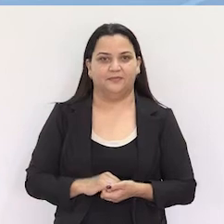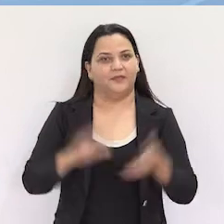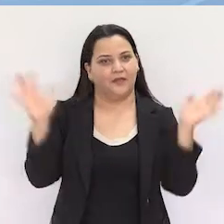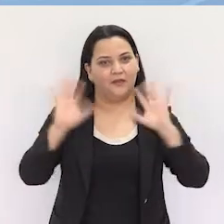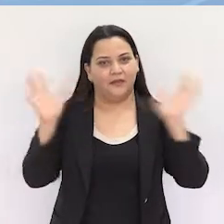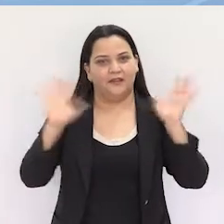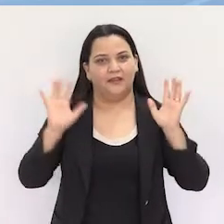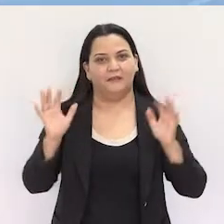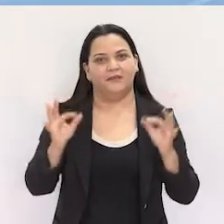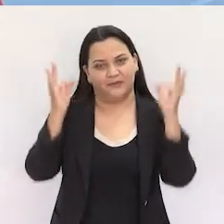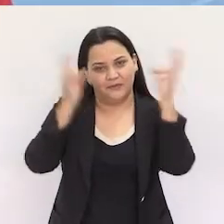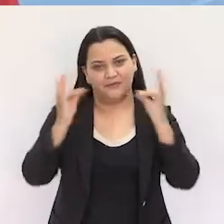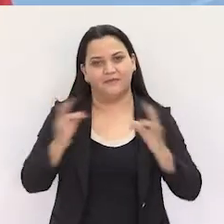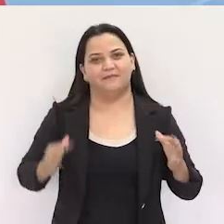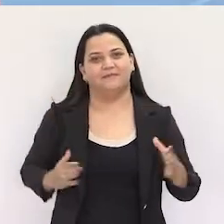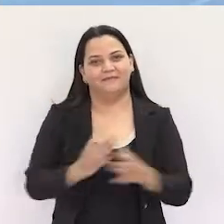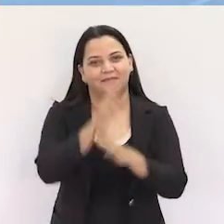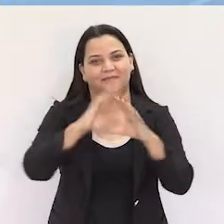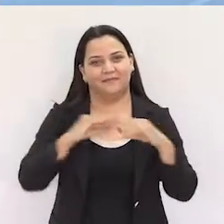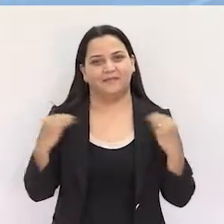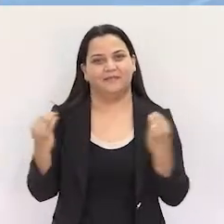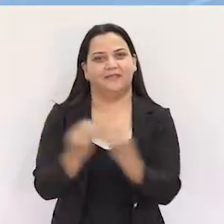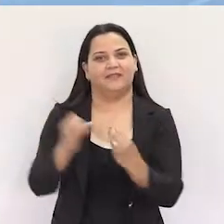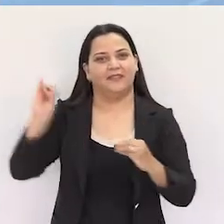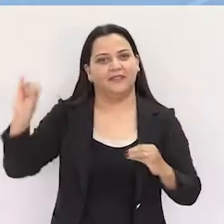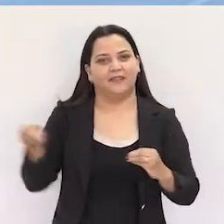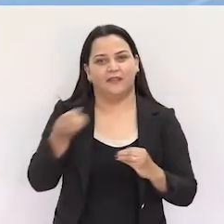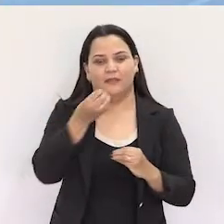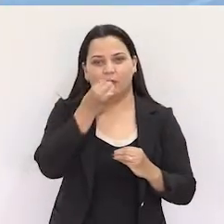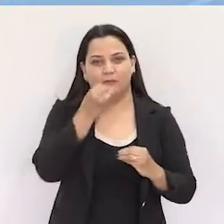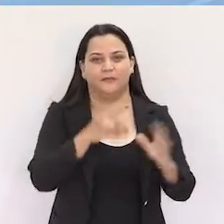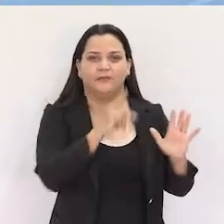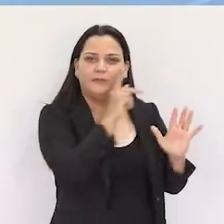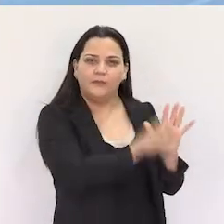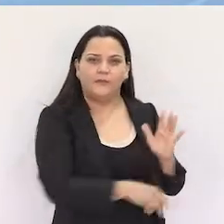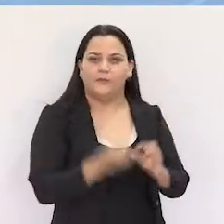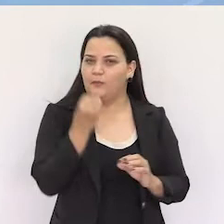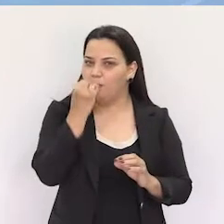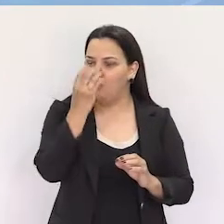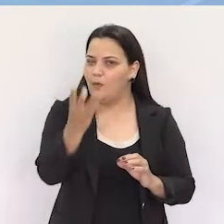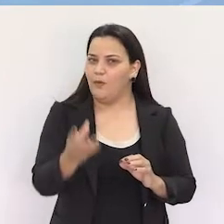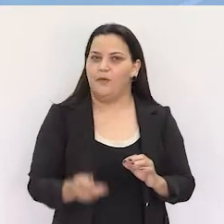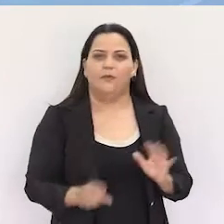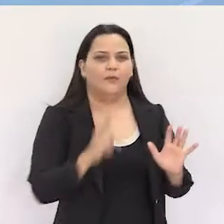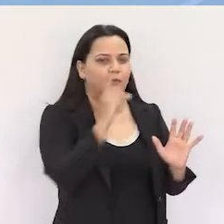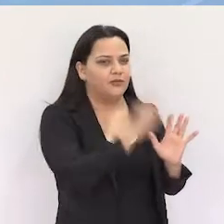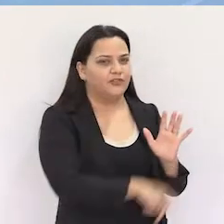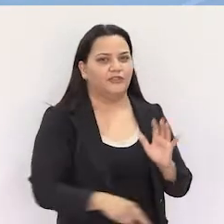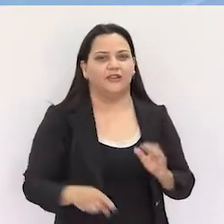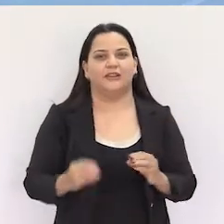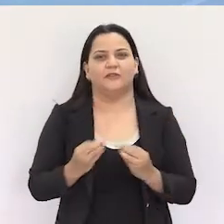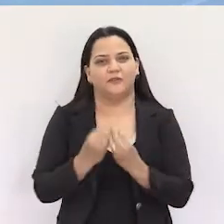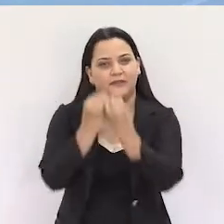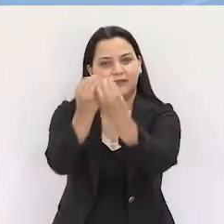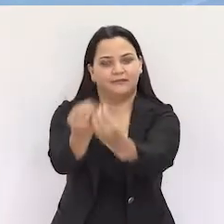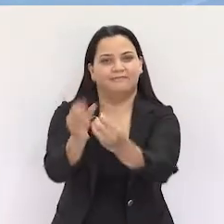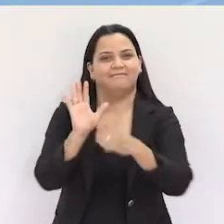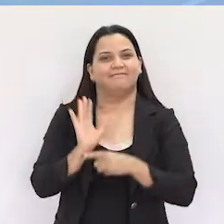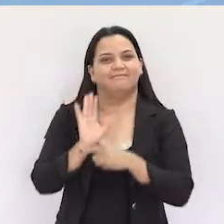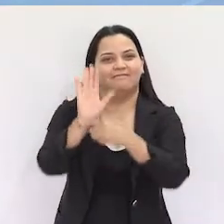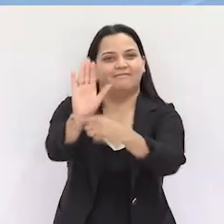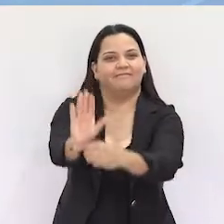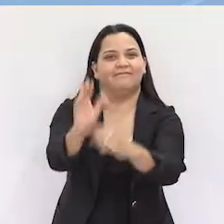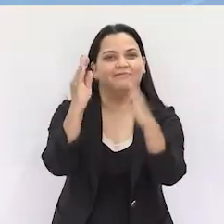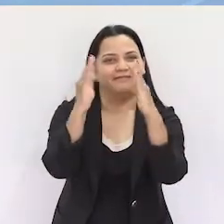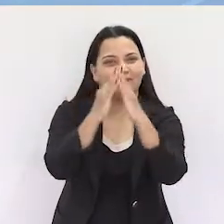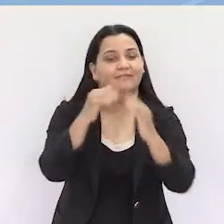Olá pessoal, estou muito feliz que foi aprovado hoje na Câmara um projeto muito bom um projeto que destina o